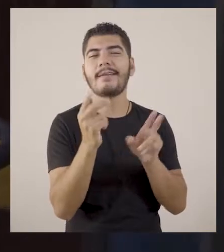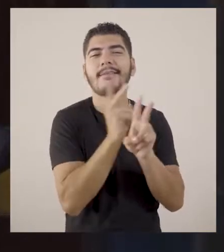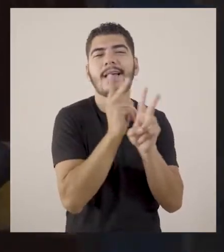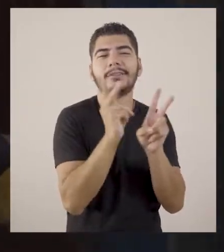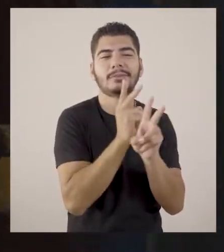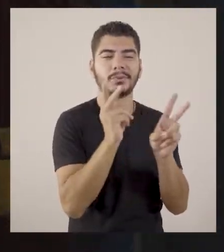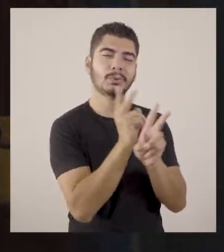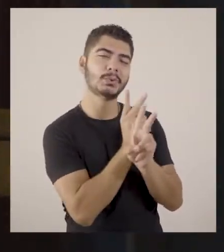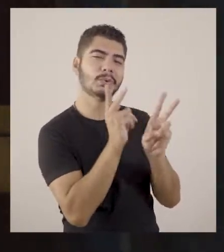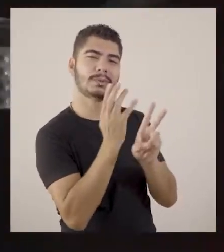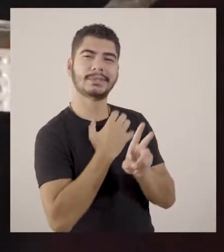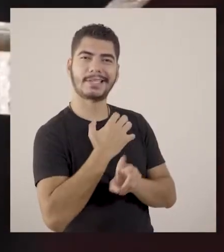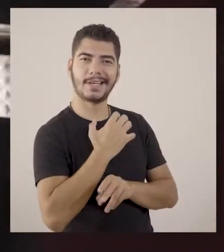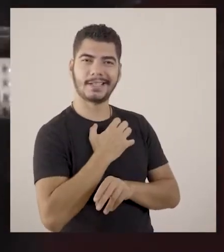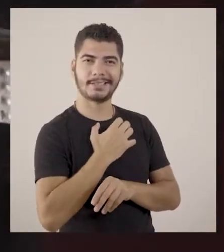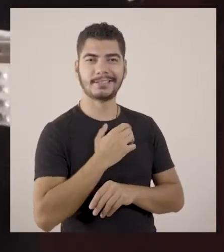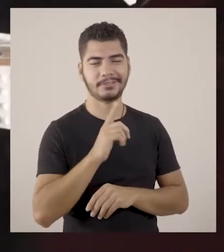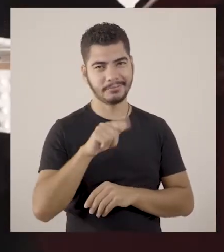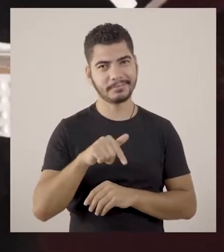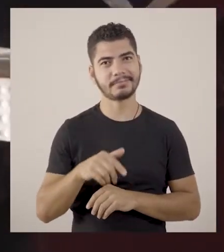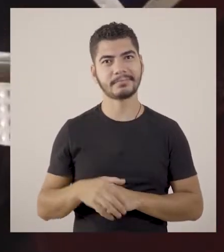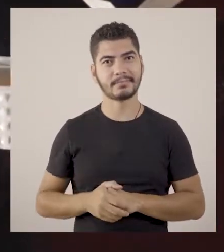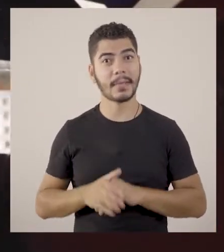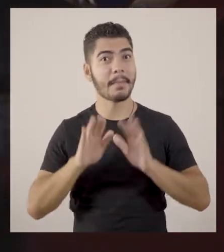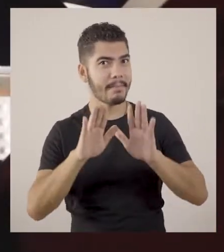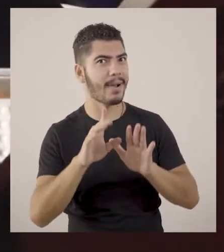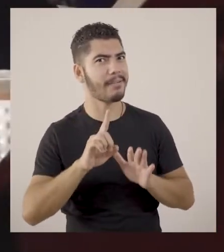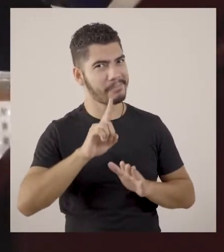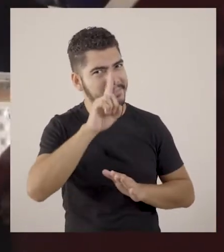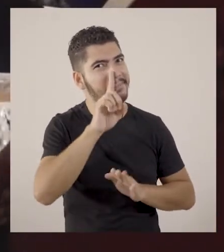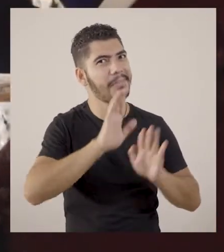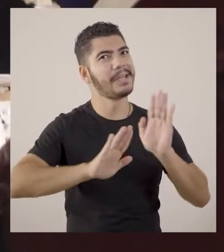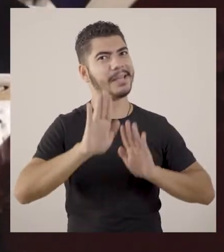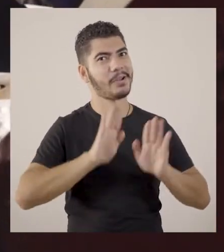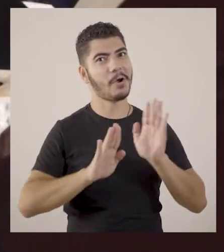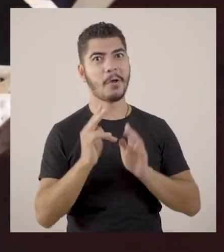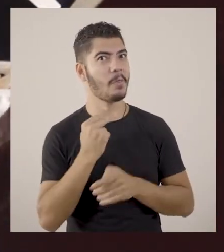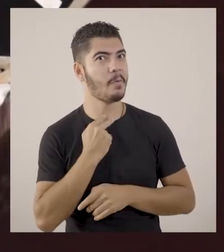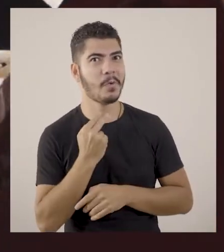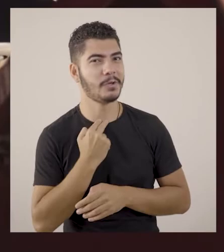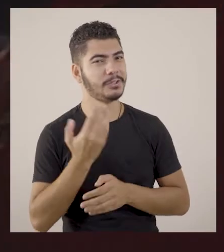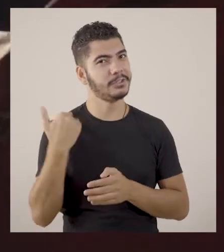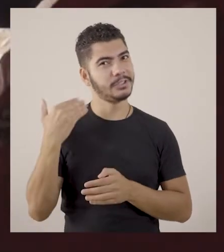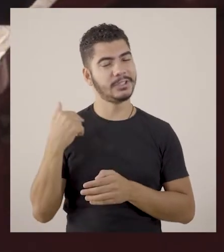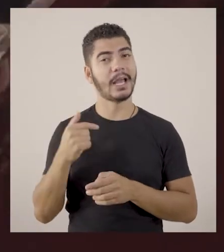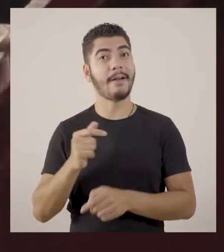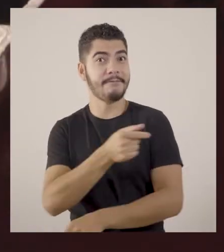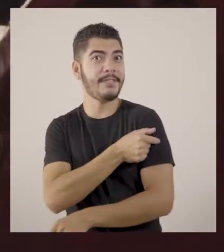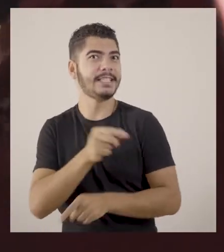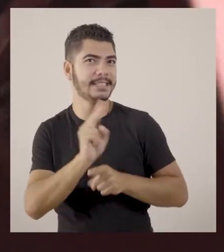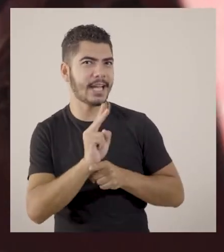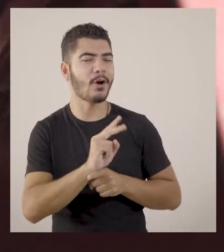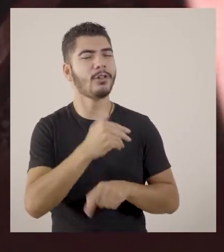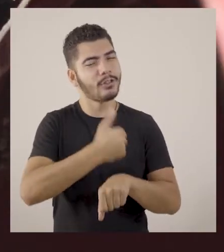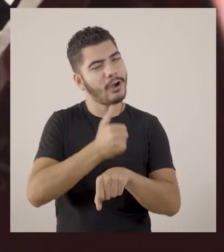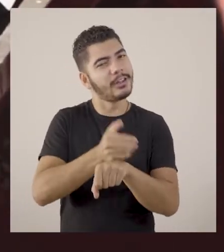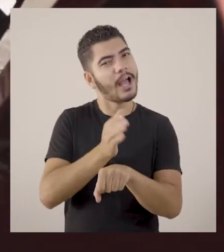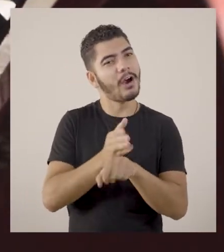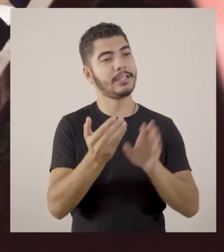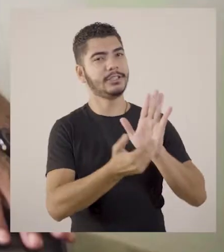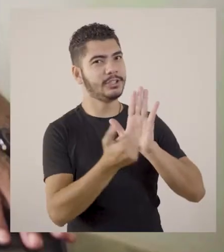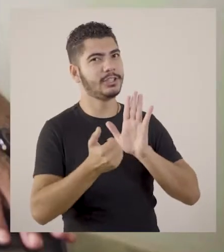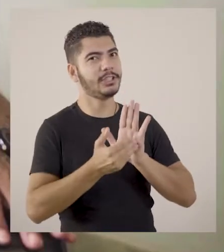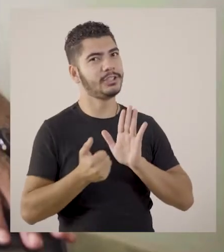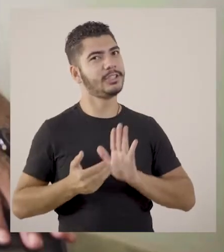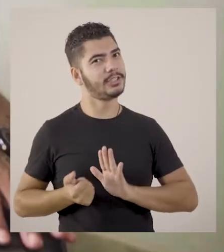ventinho, mas era perigoso, Nem podia e o fiscal toda hora tirava a gente daquele